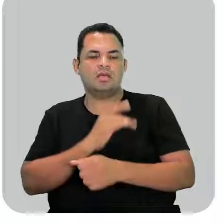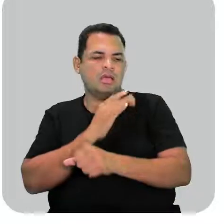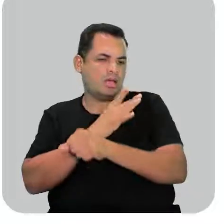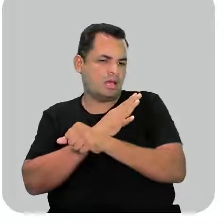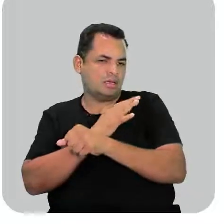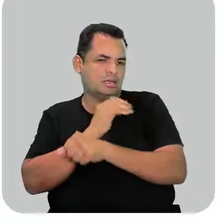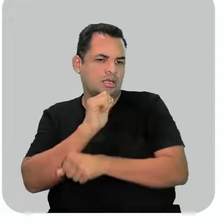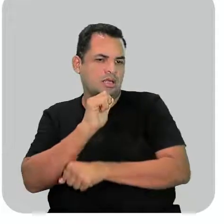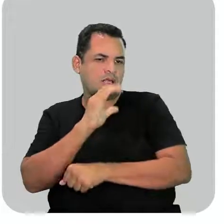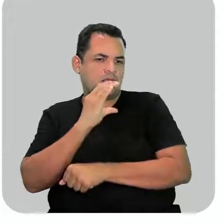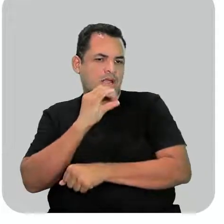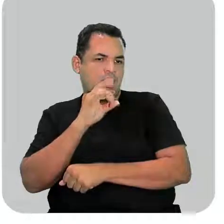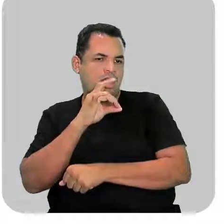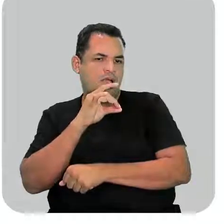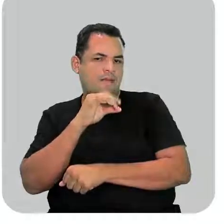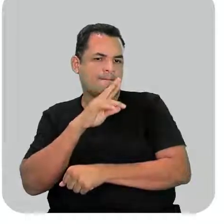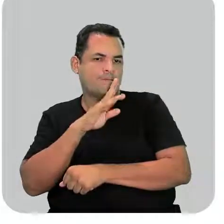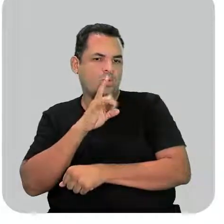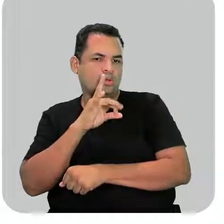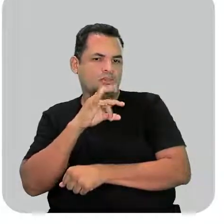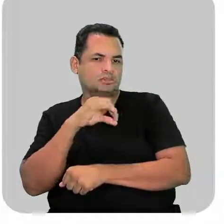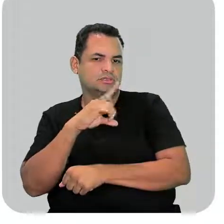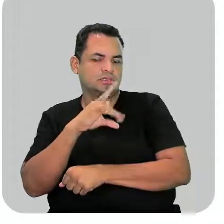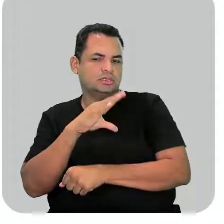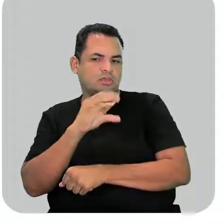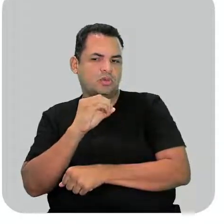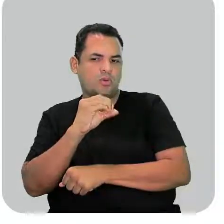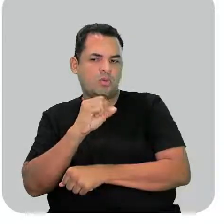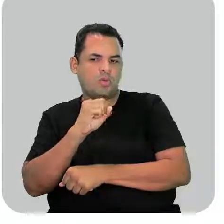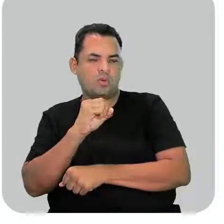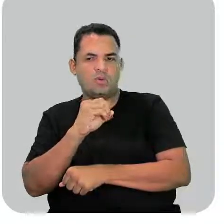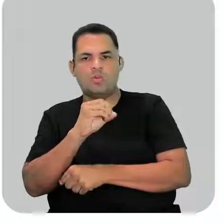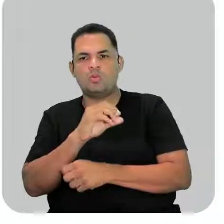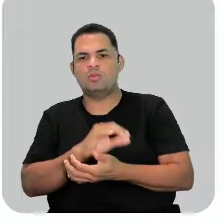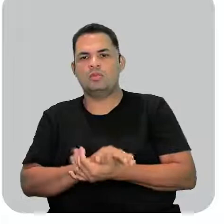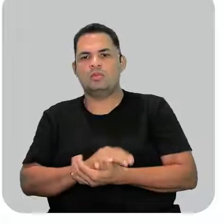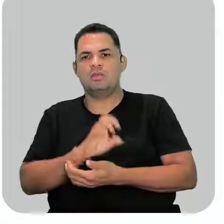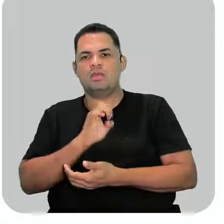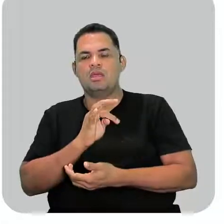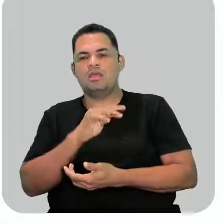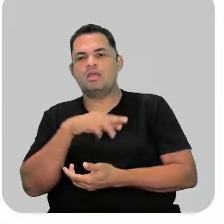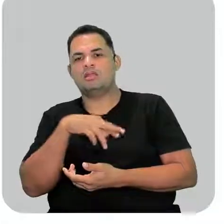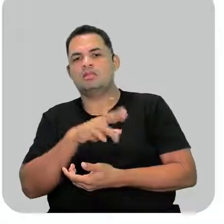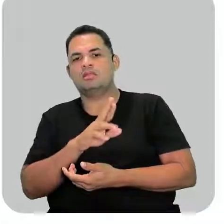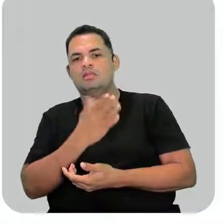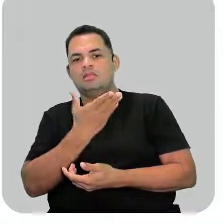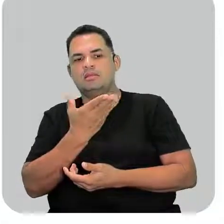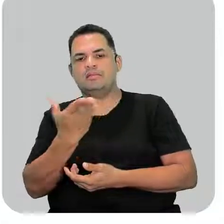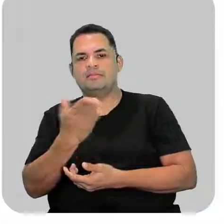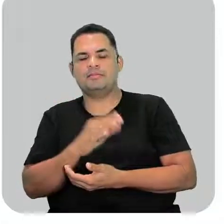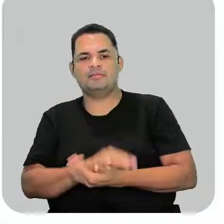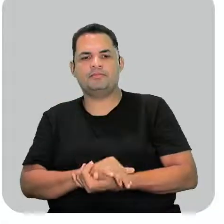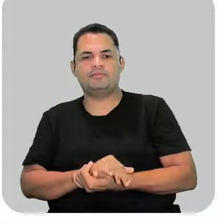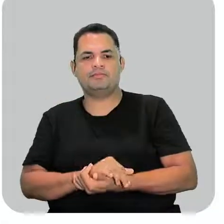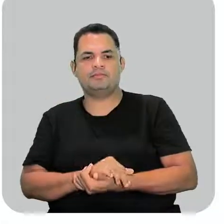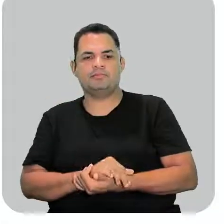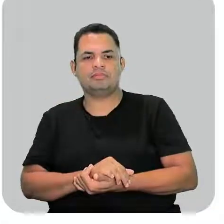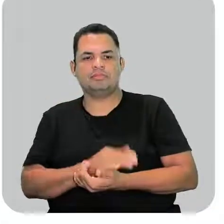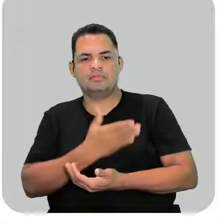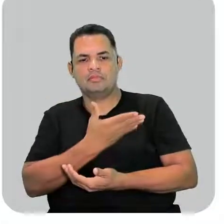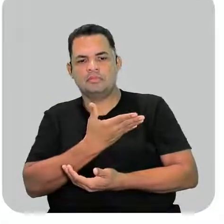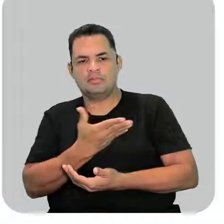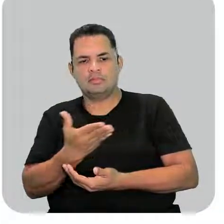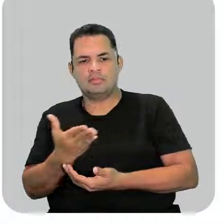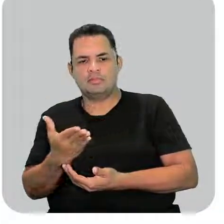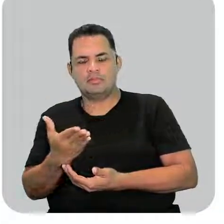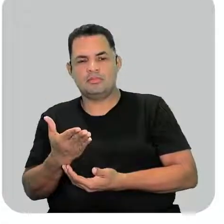carboxílico. Olha só, o éter, os aletos orgânicos